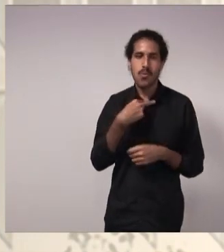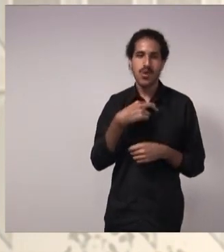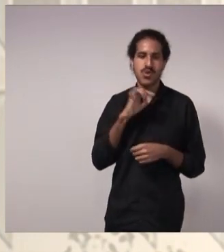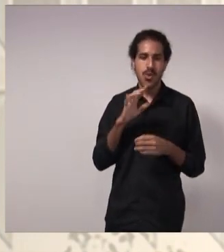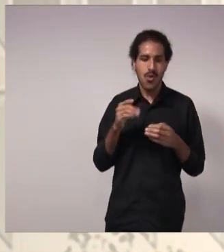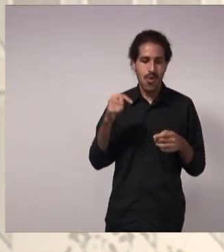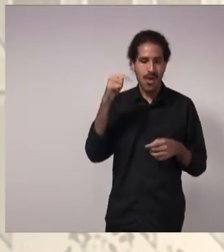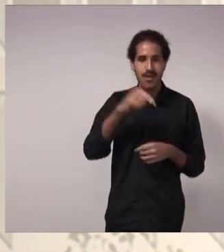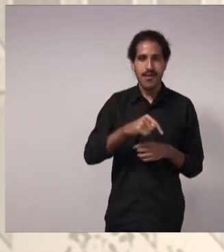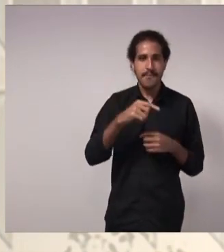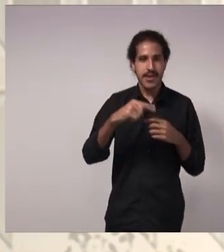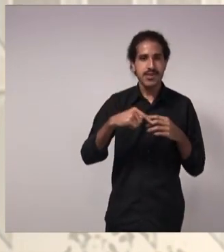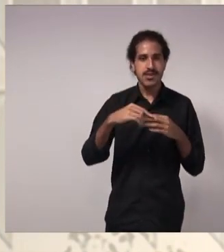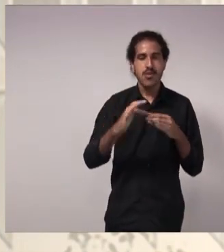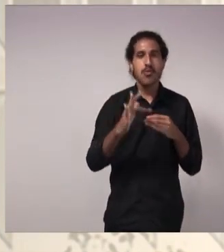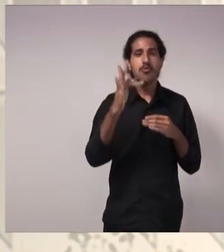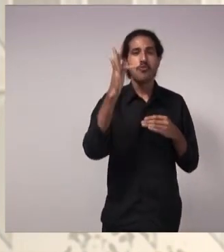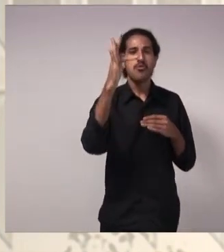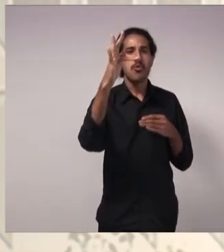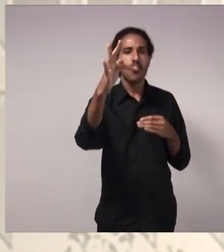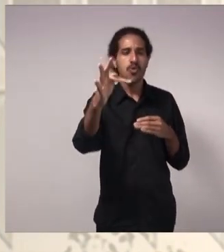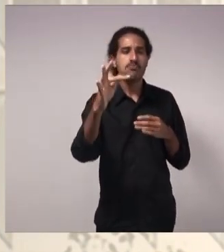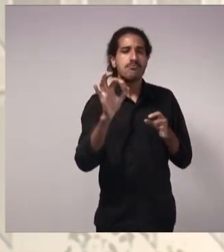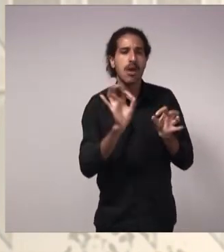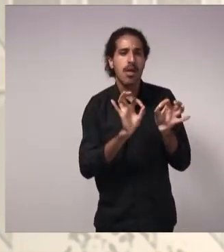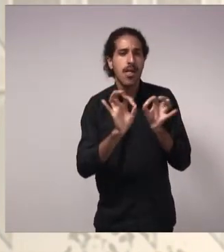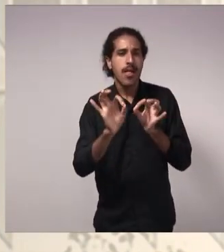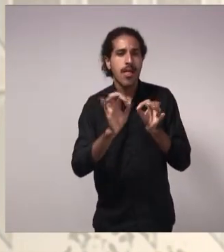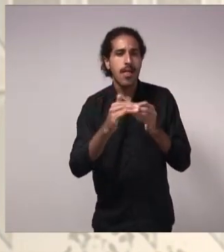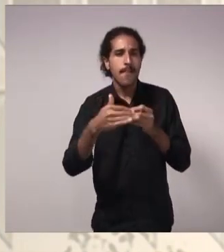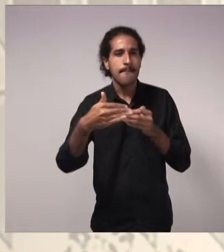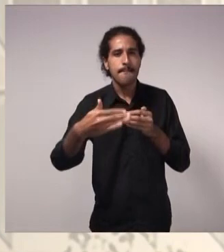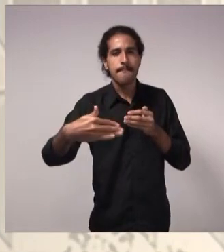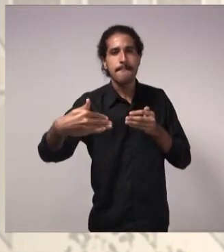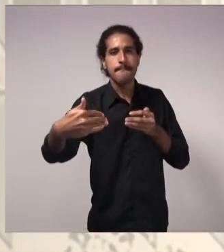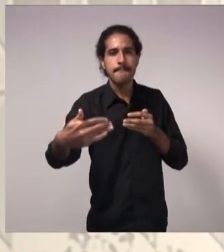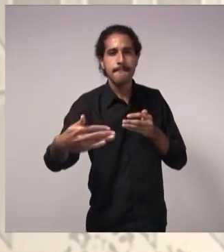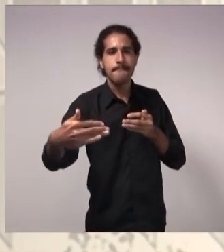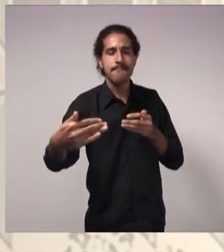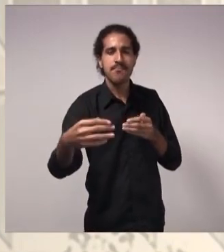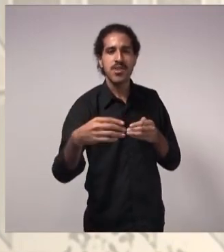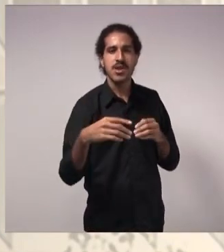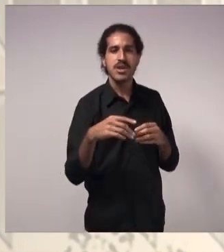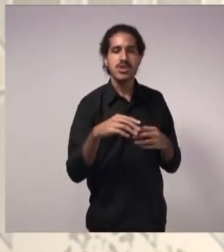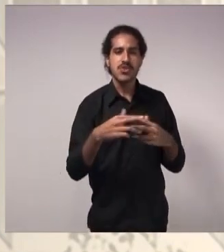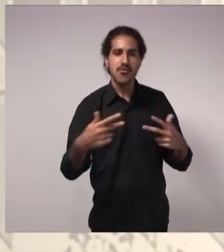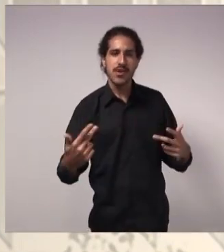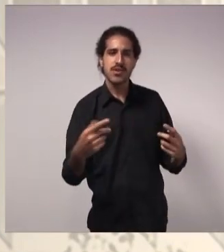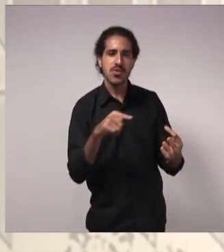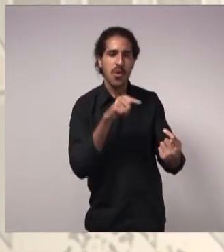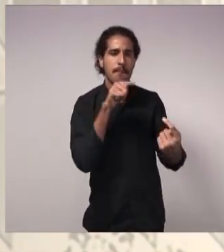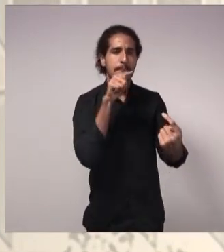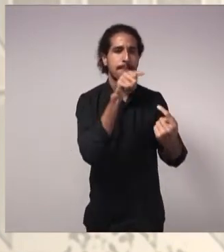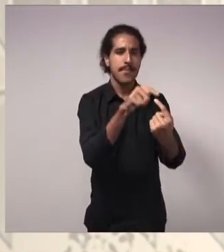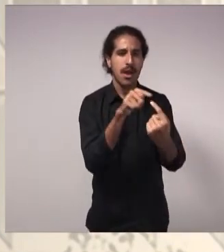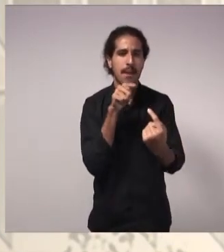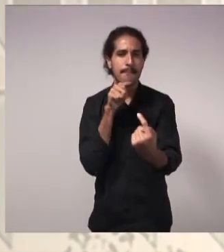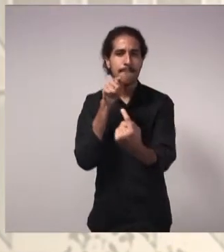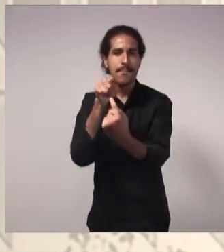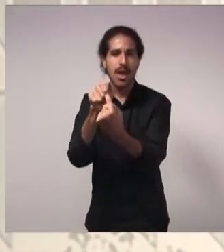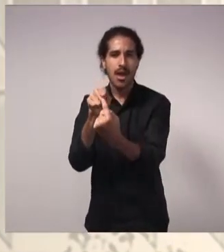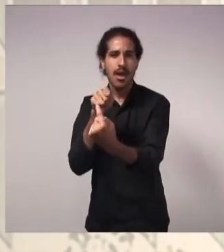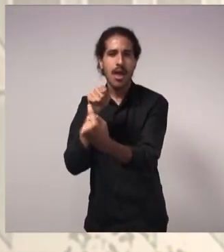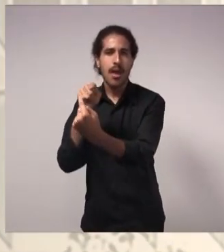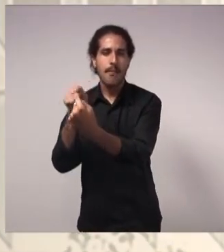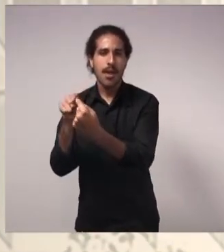é necessário um planejamento estratégico aí, prevendo diferentes metas para estar alcançando a médio